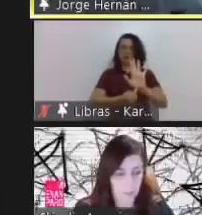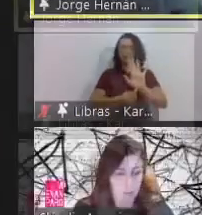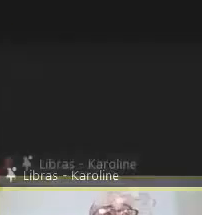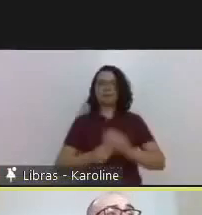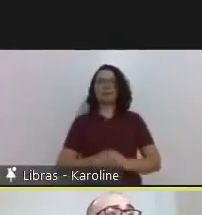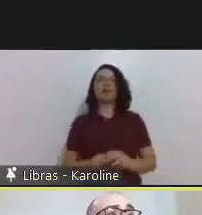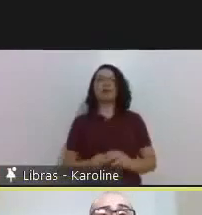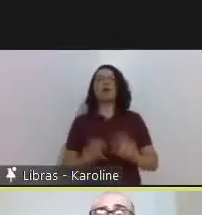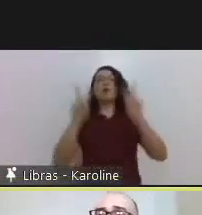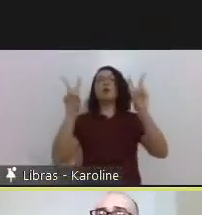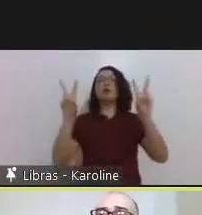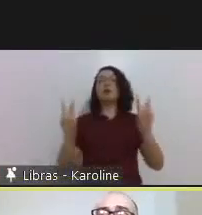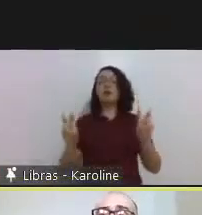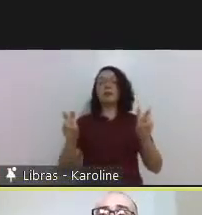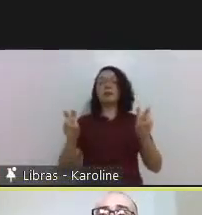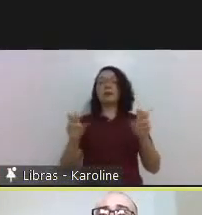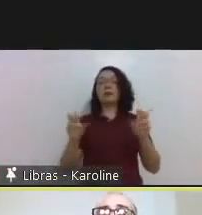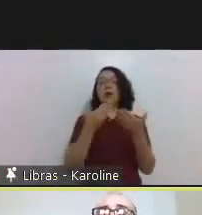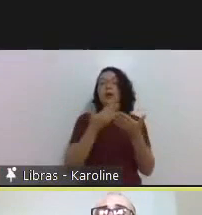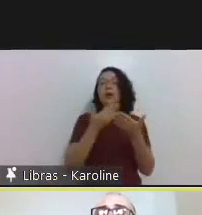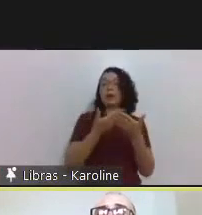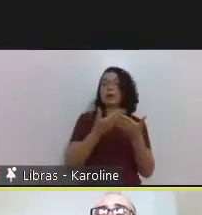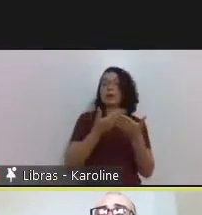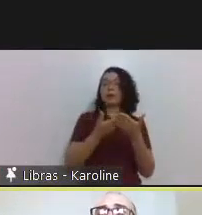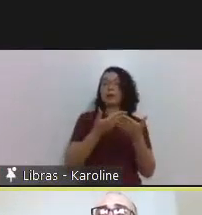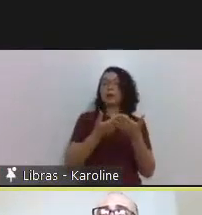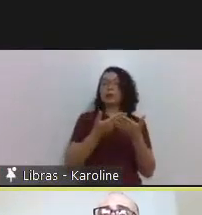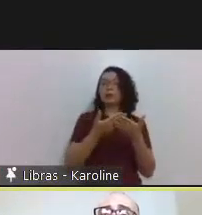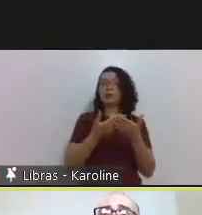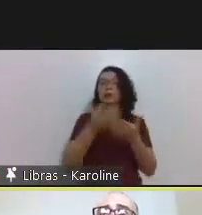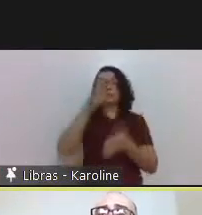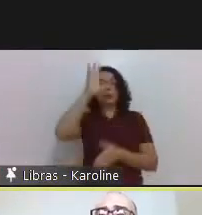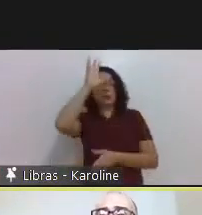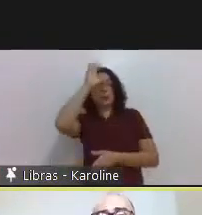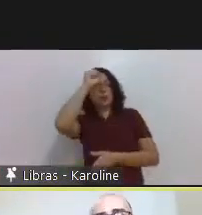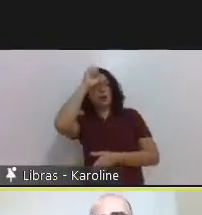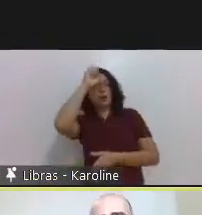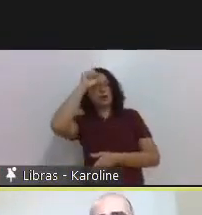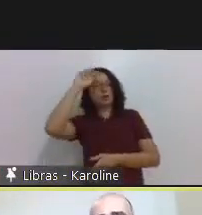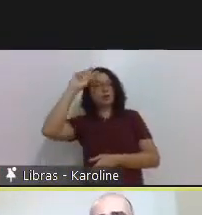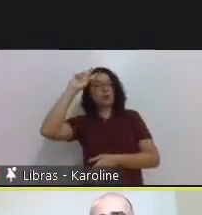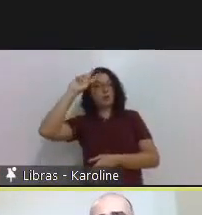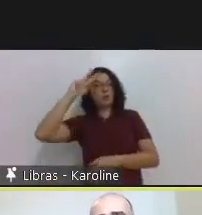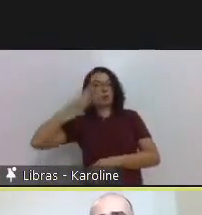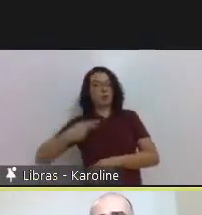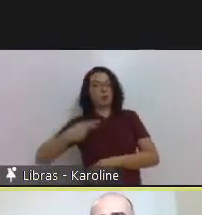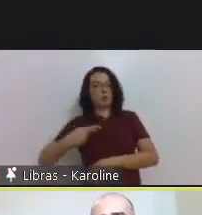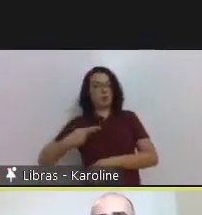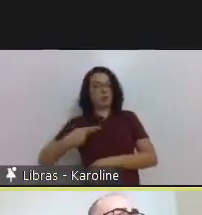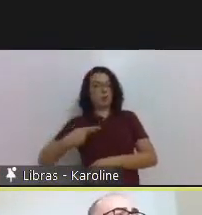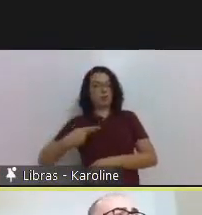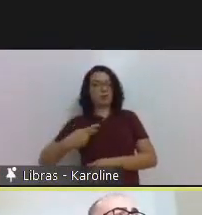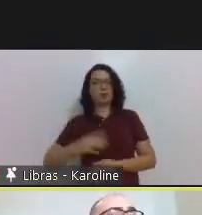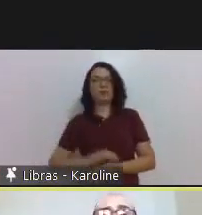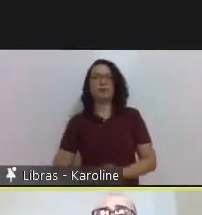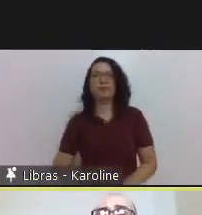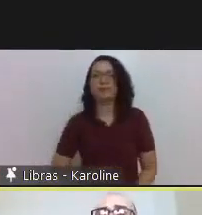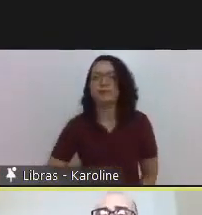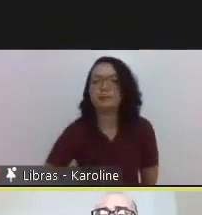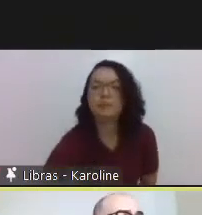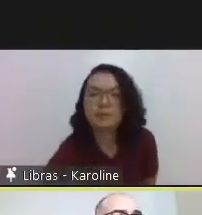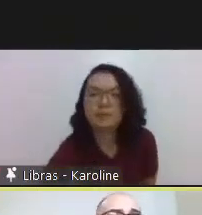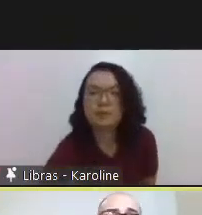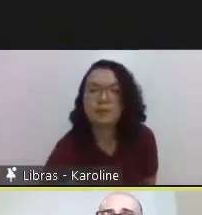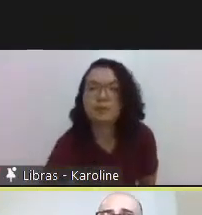pessoas tenham tempo de escutar, ler, mas, sobre todo, pensar. Tem coisas aqui,